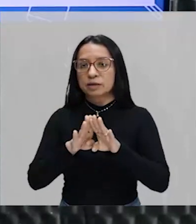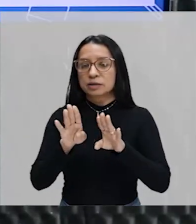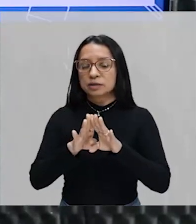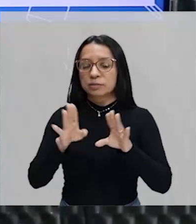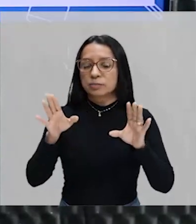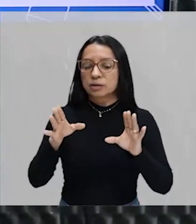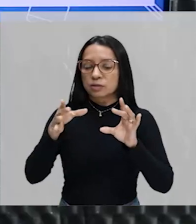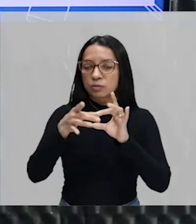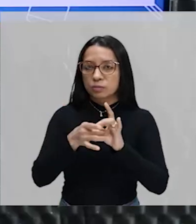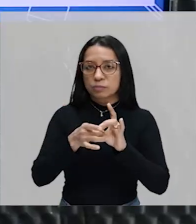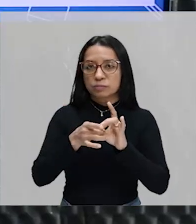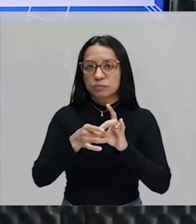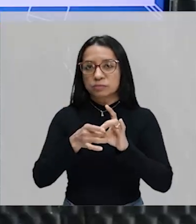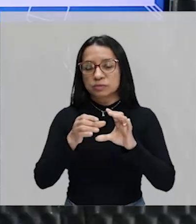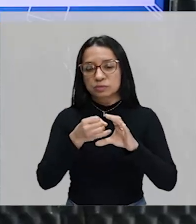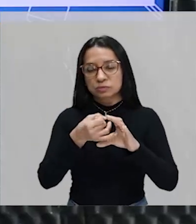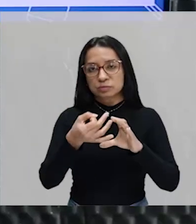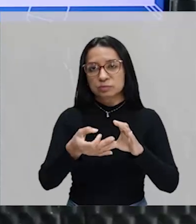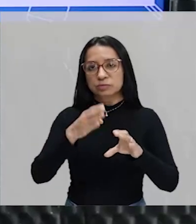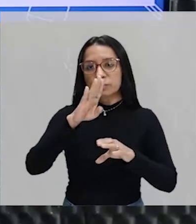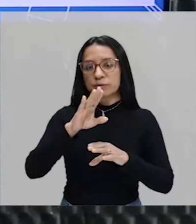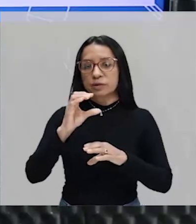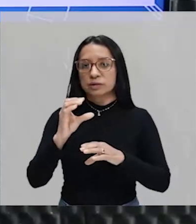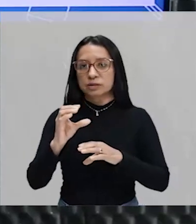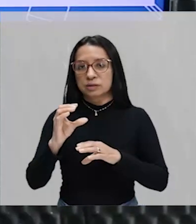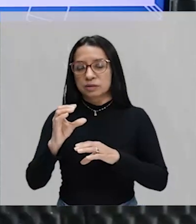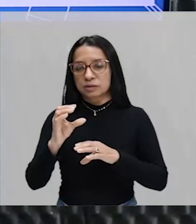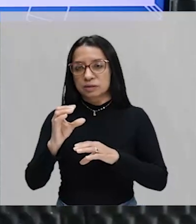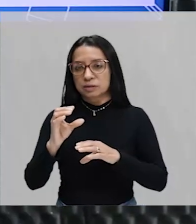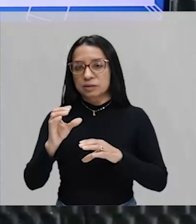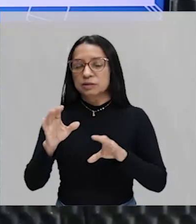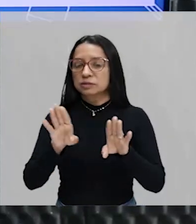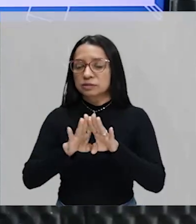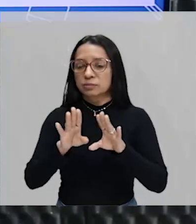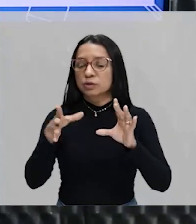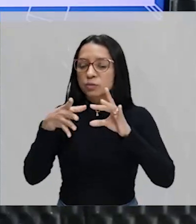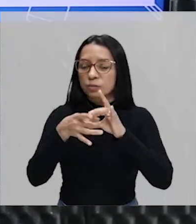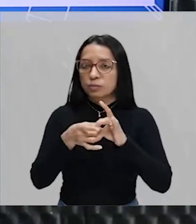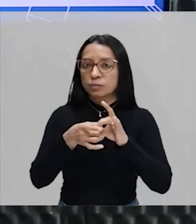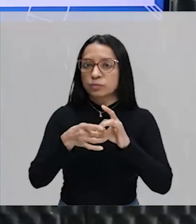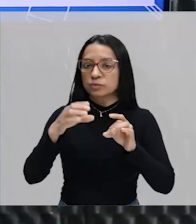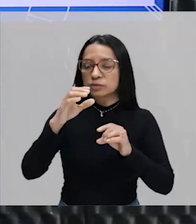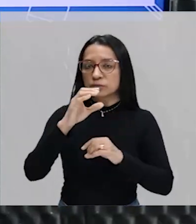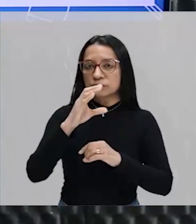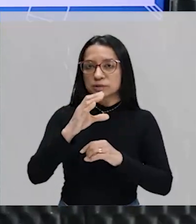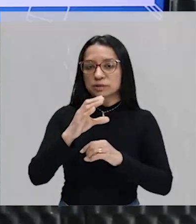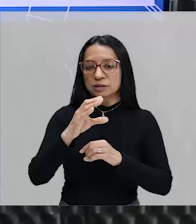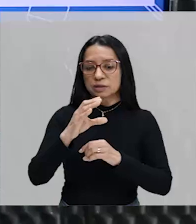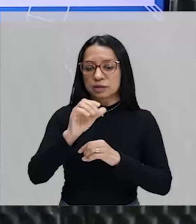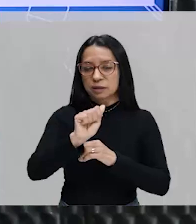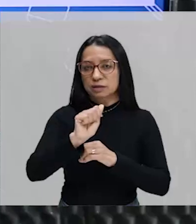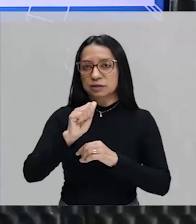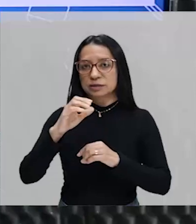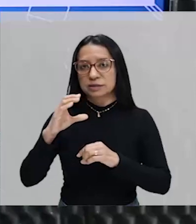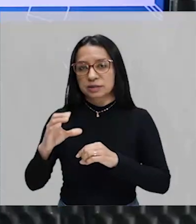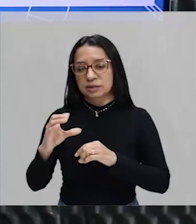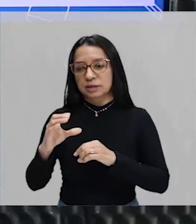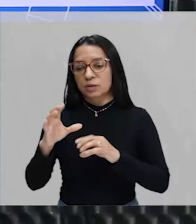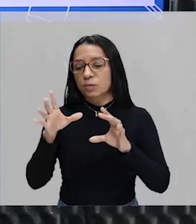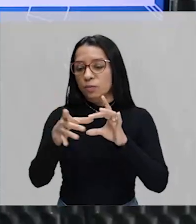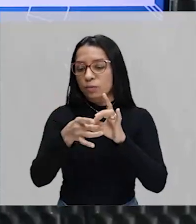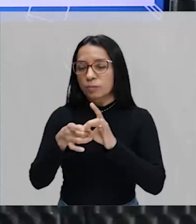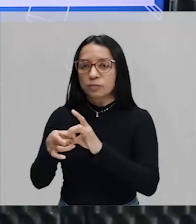conjuntos B e C, né? Que são comuns aos conjuntos A e C, que é esse espaço aqui, além de ser comum aos três,